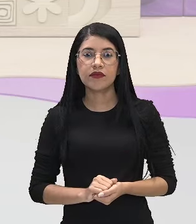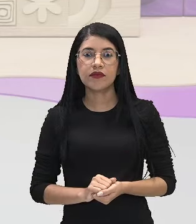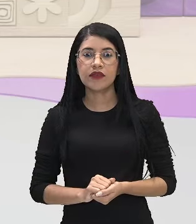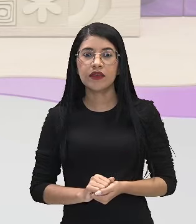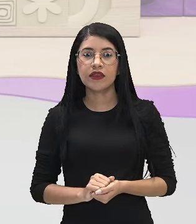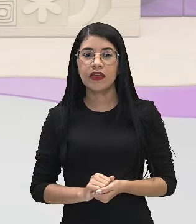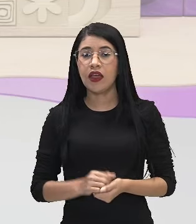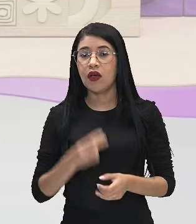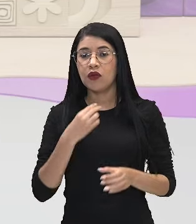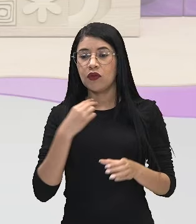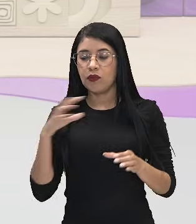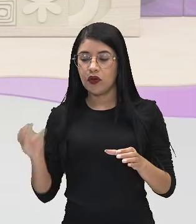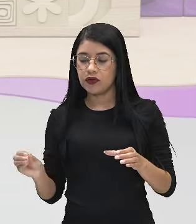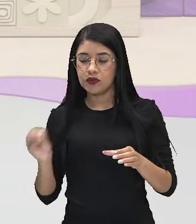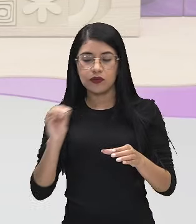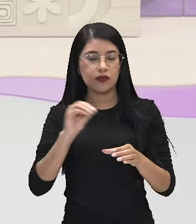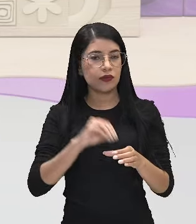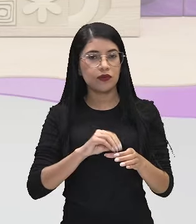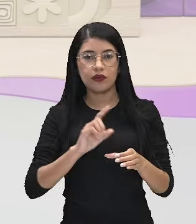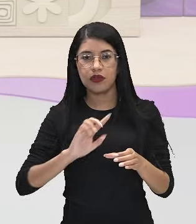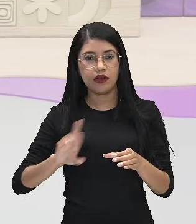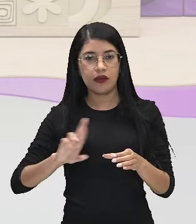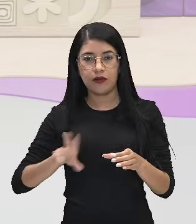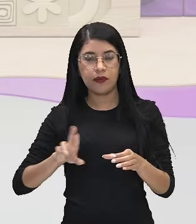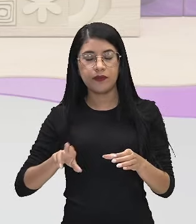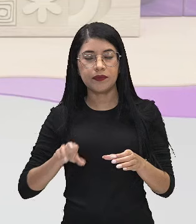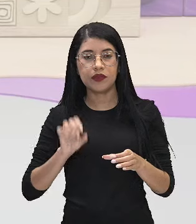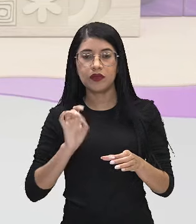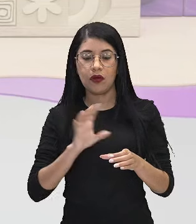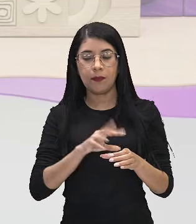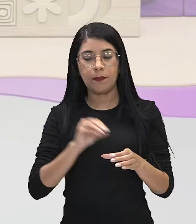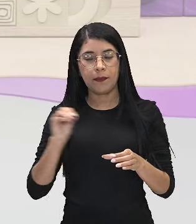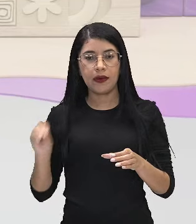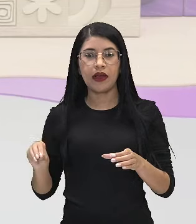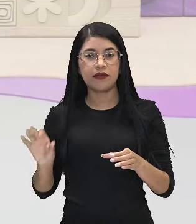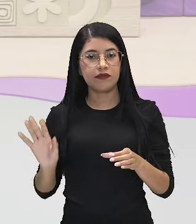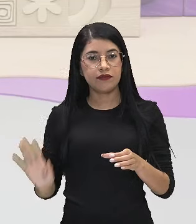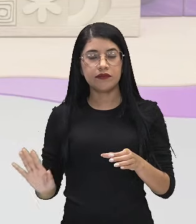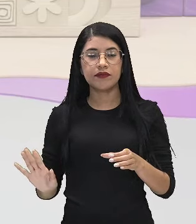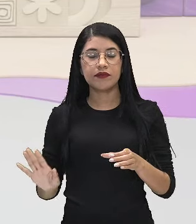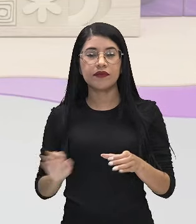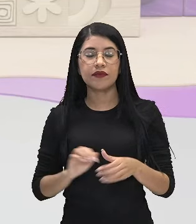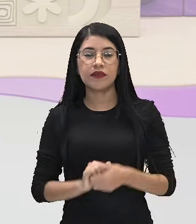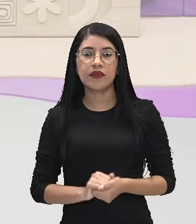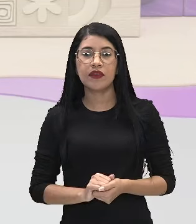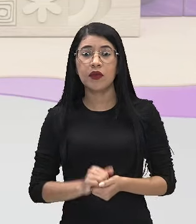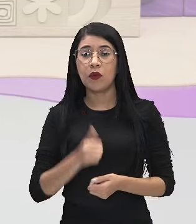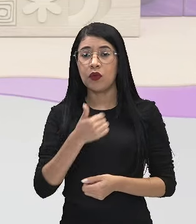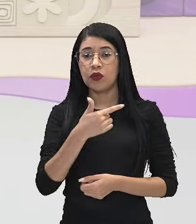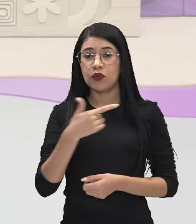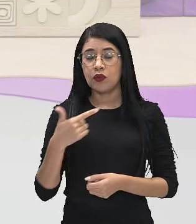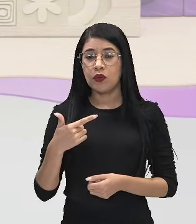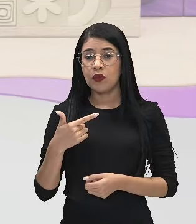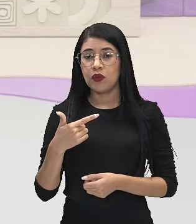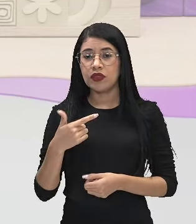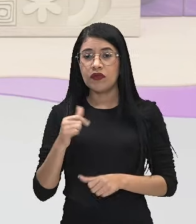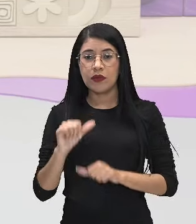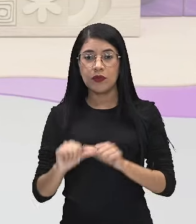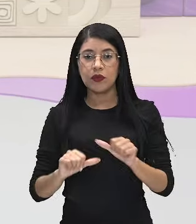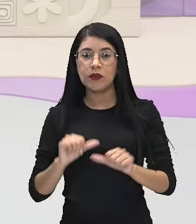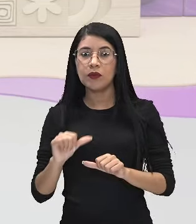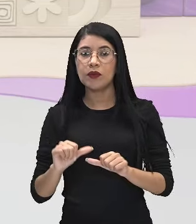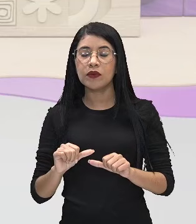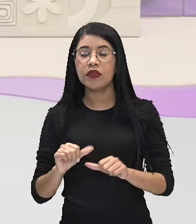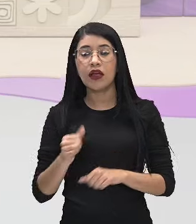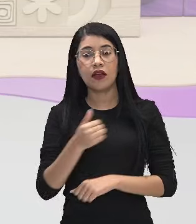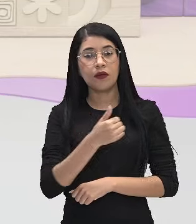reposição, eu não vou colocar a bola novamente na urna. Então, ao invés de 12, vão ficar somente 9 bolas,